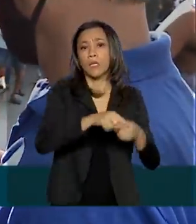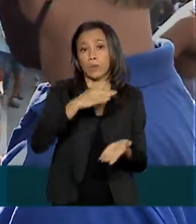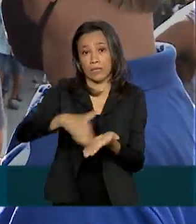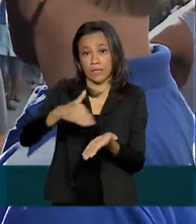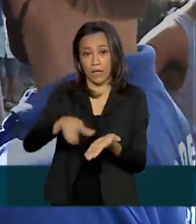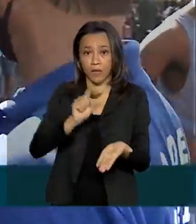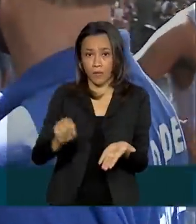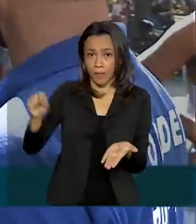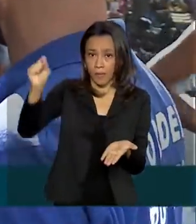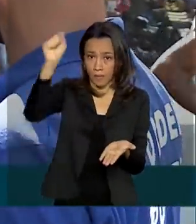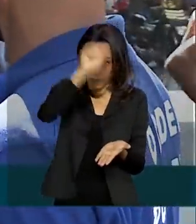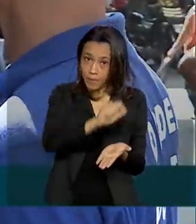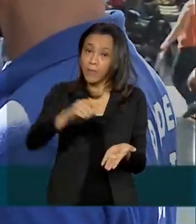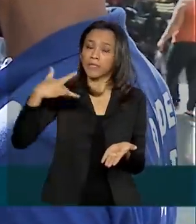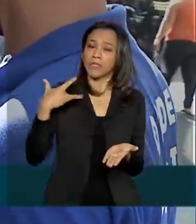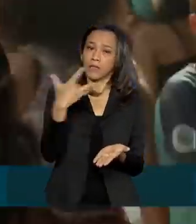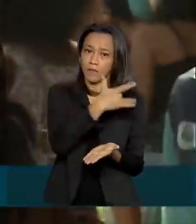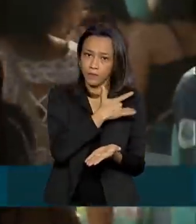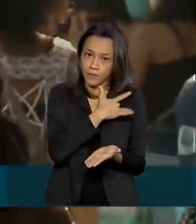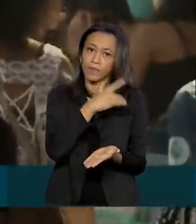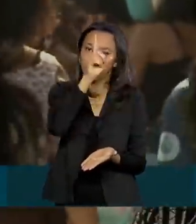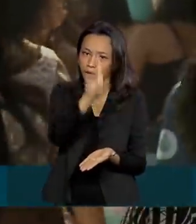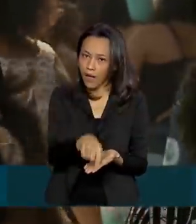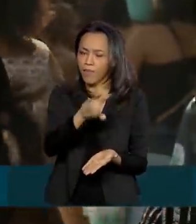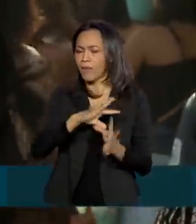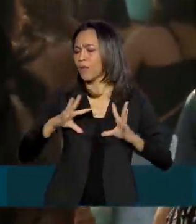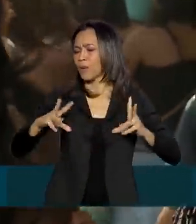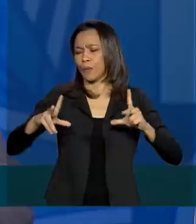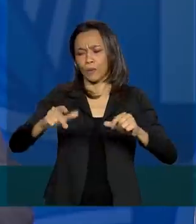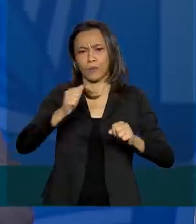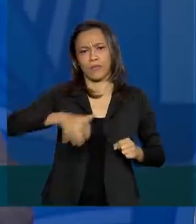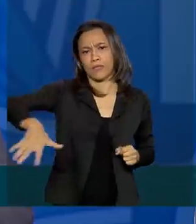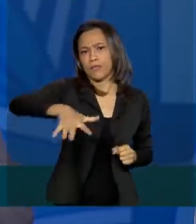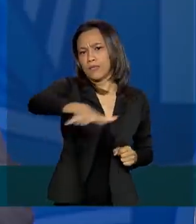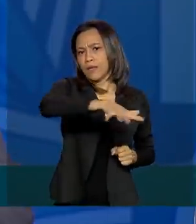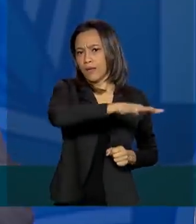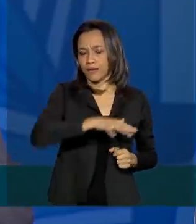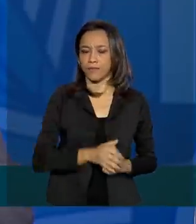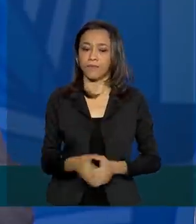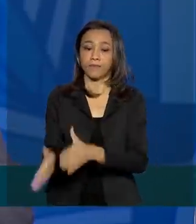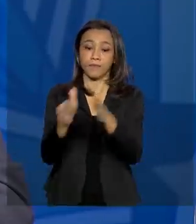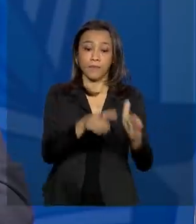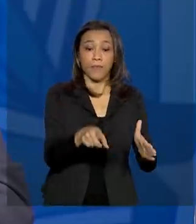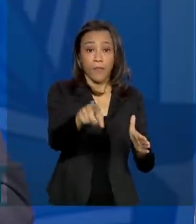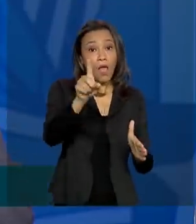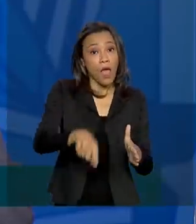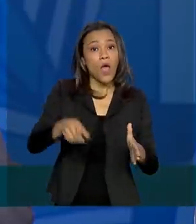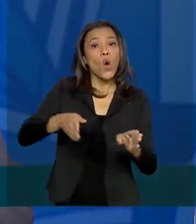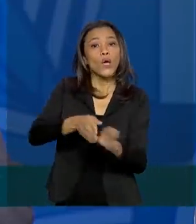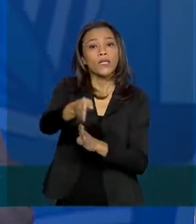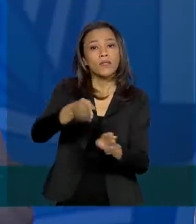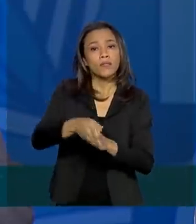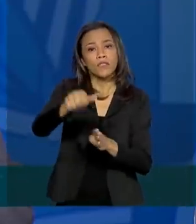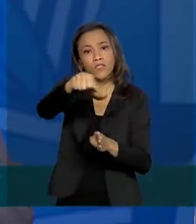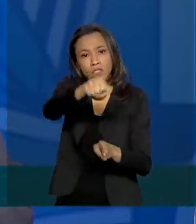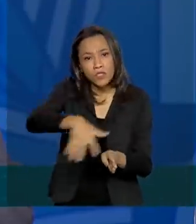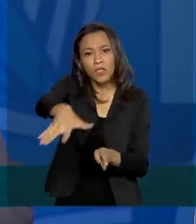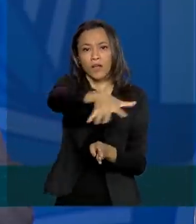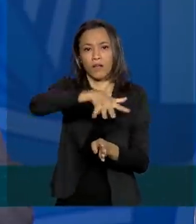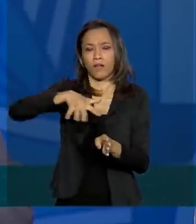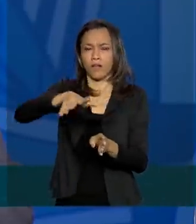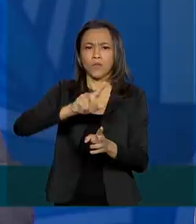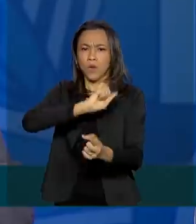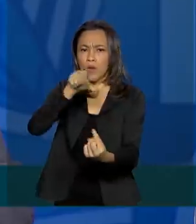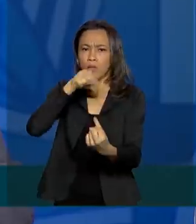municipais de saúde e vale para todos os setores. São orientações gerais visando a prevenção, ao